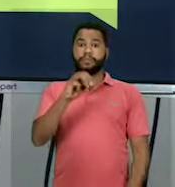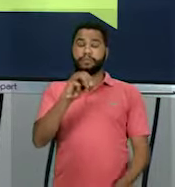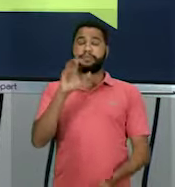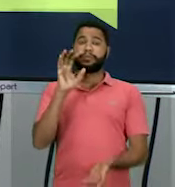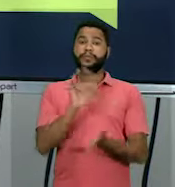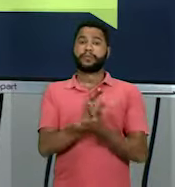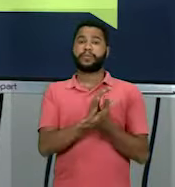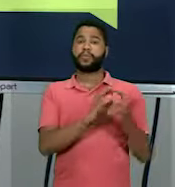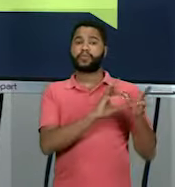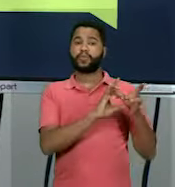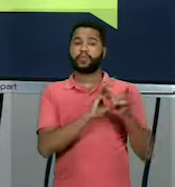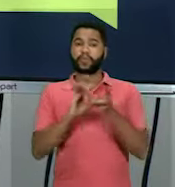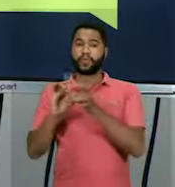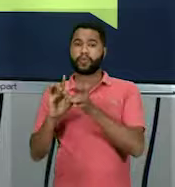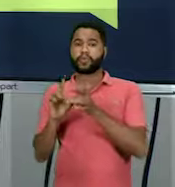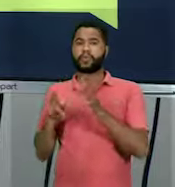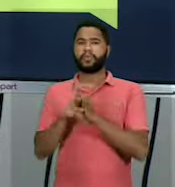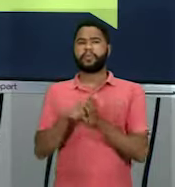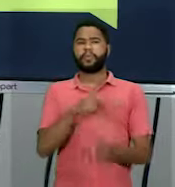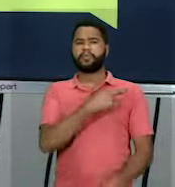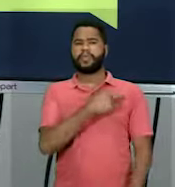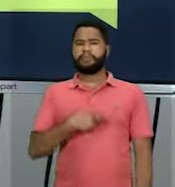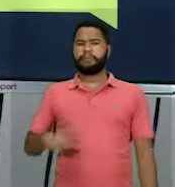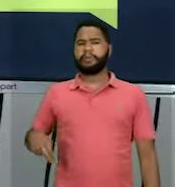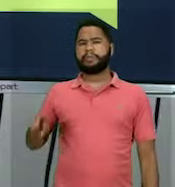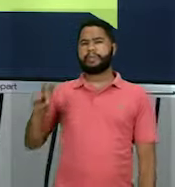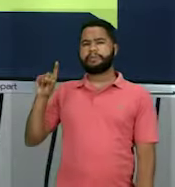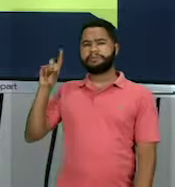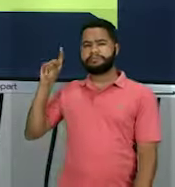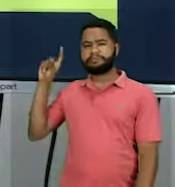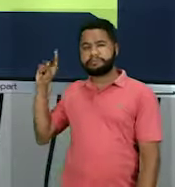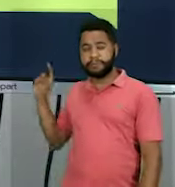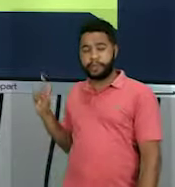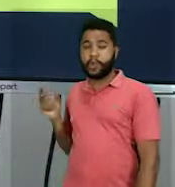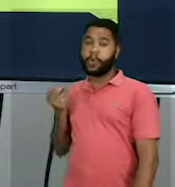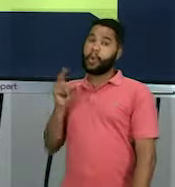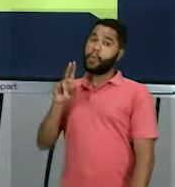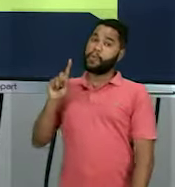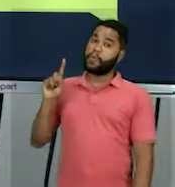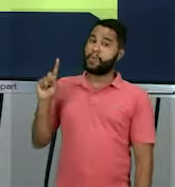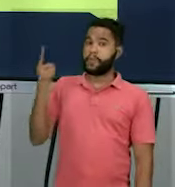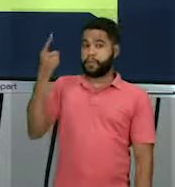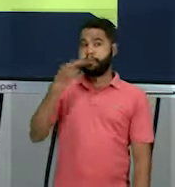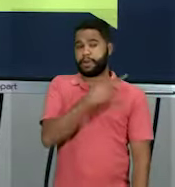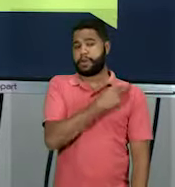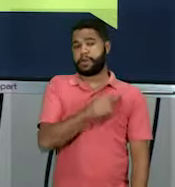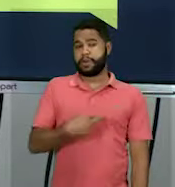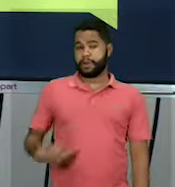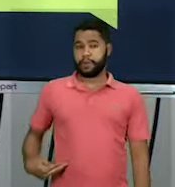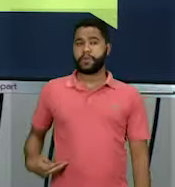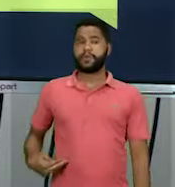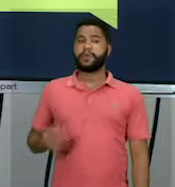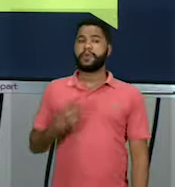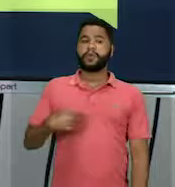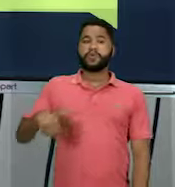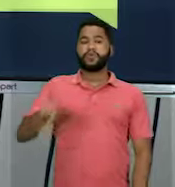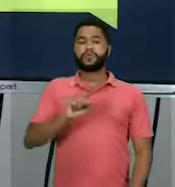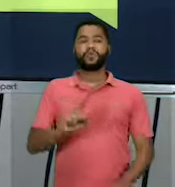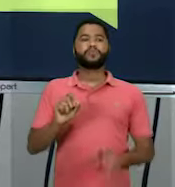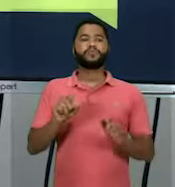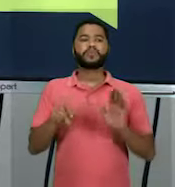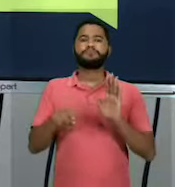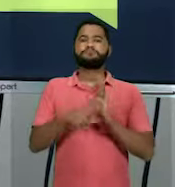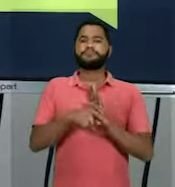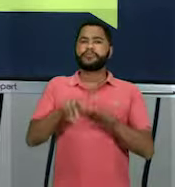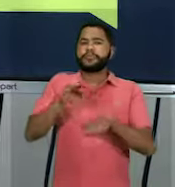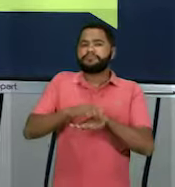contexto que a gente chama aí de República Velha, ou Primeira República, nós estaremos nas mãos,